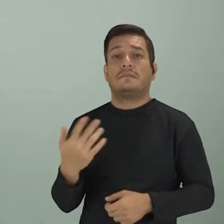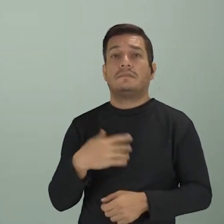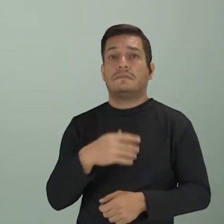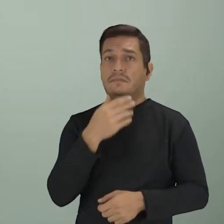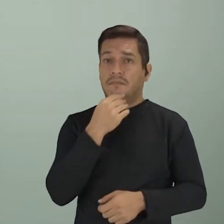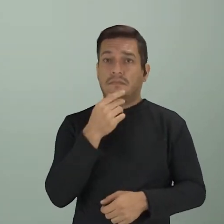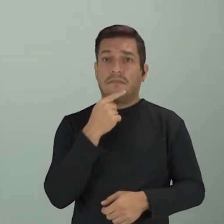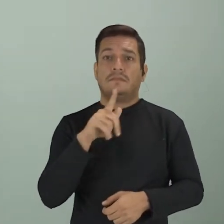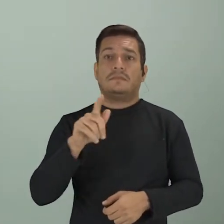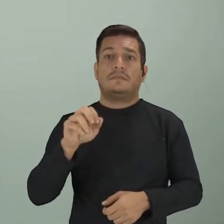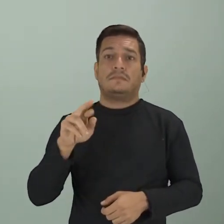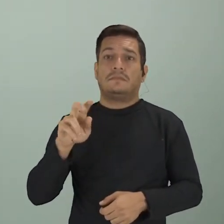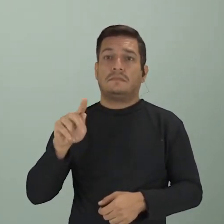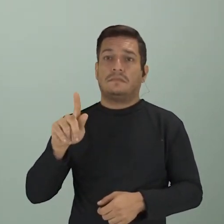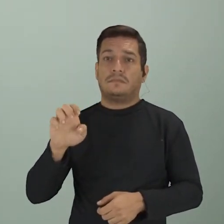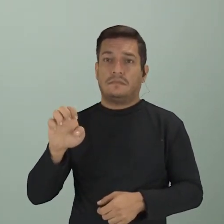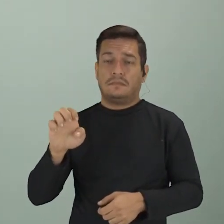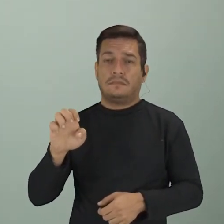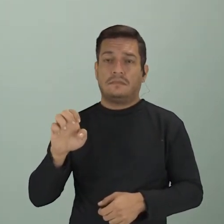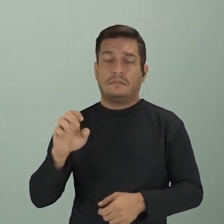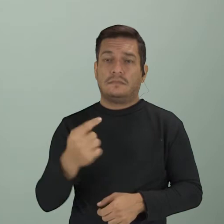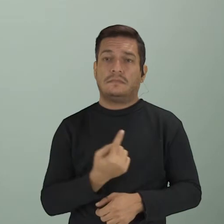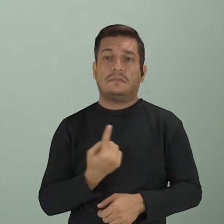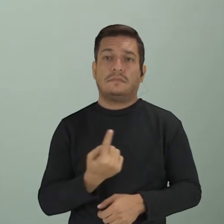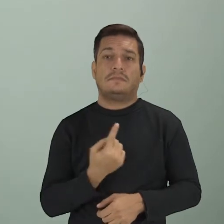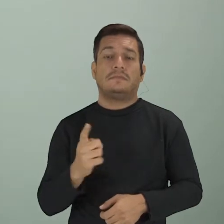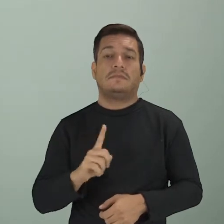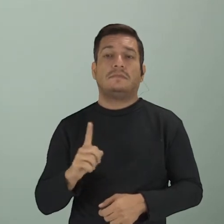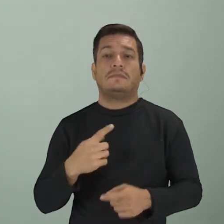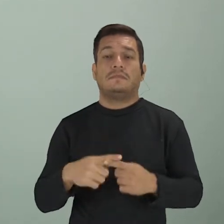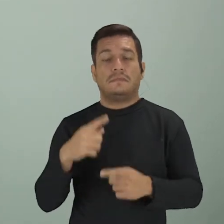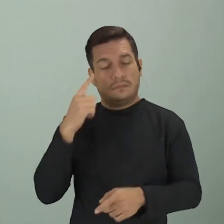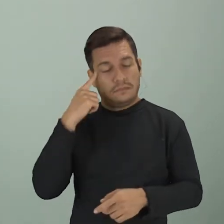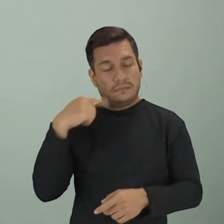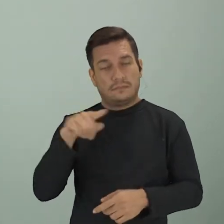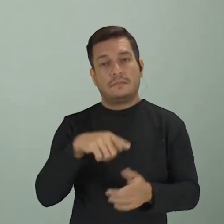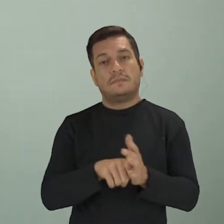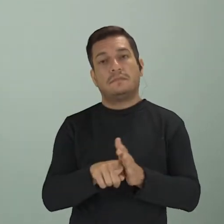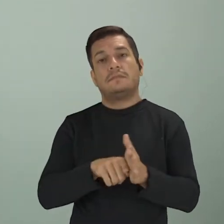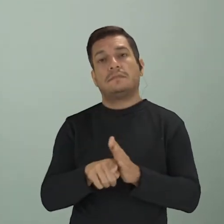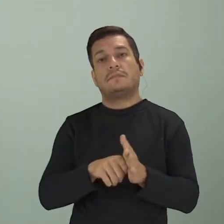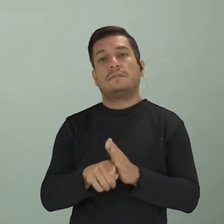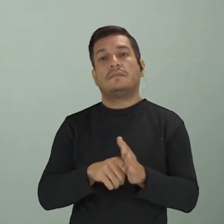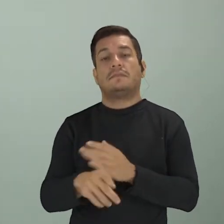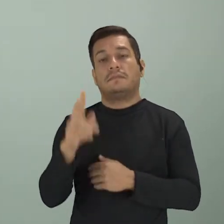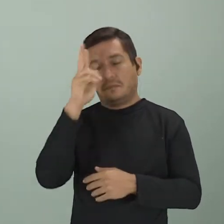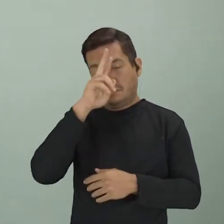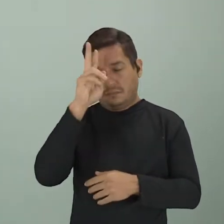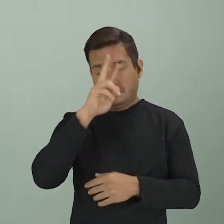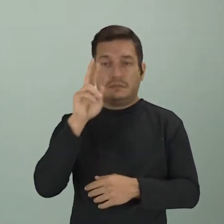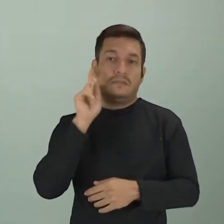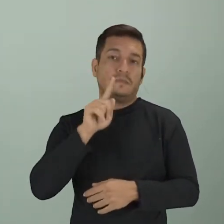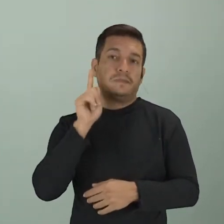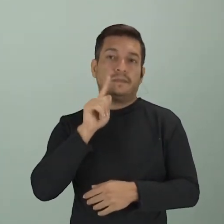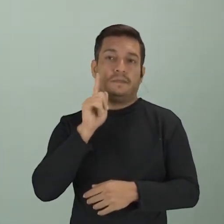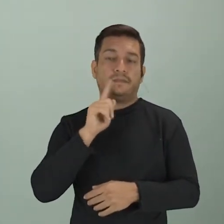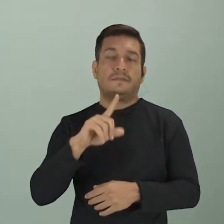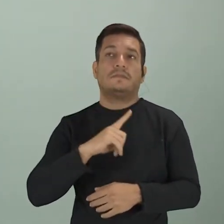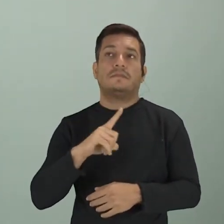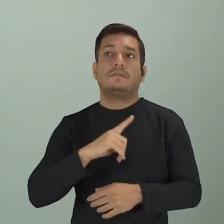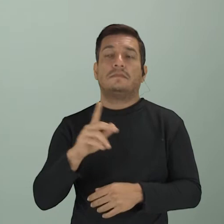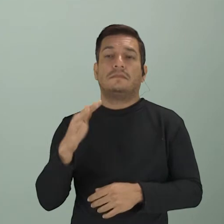do George Floyd, ele não foi isolado, né? Se vocês forem pesquisar na história dos Estados Unidos, a gente,